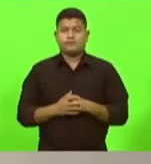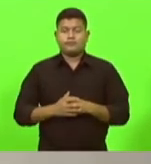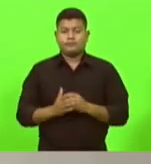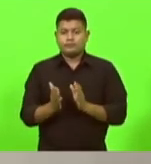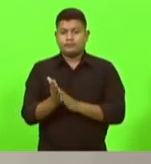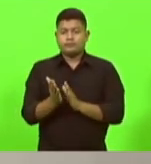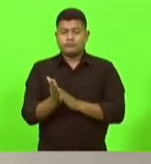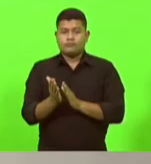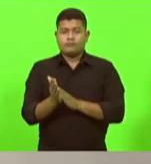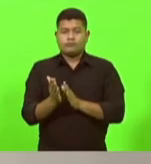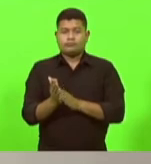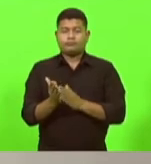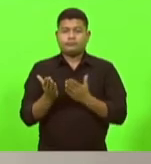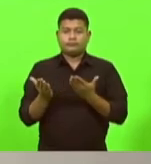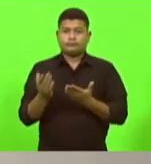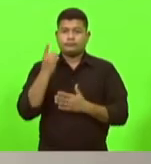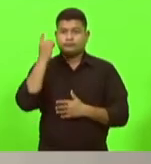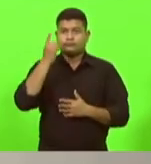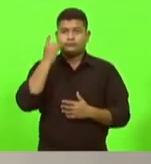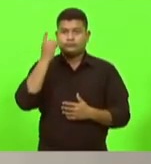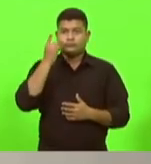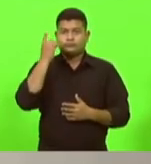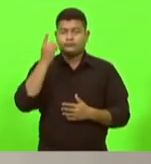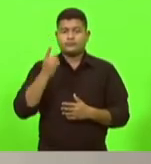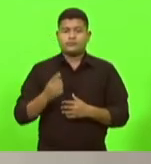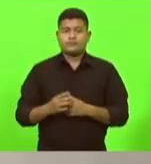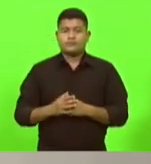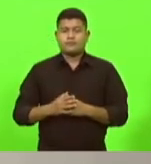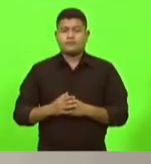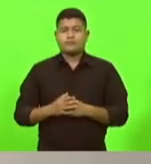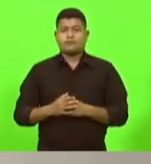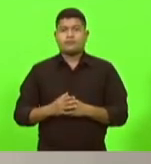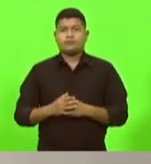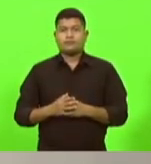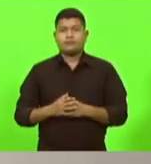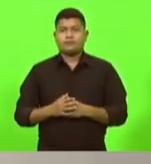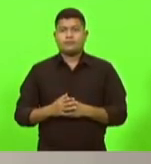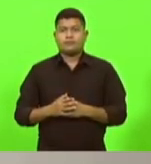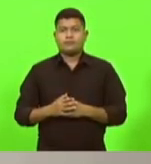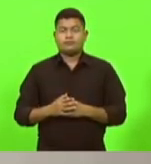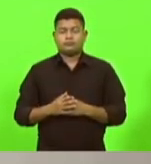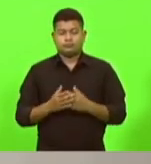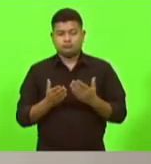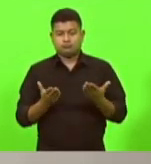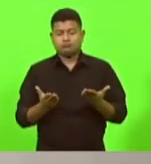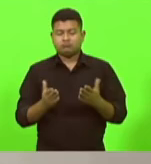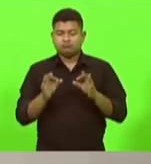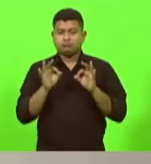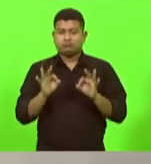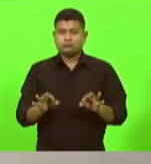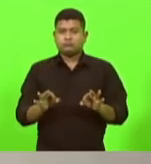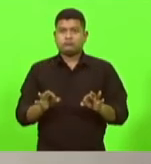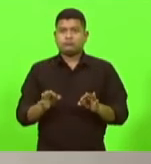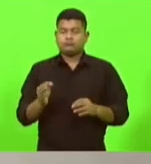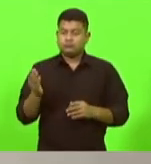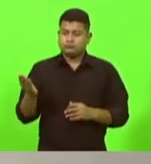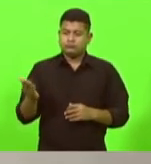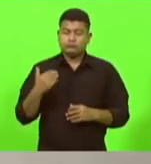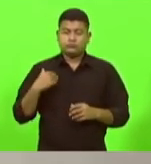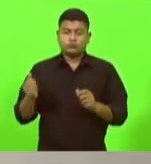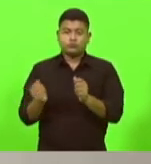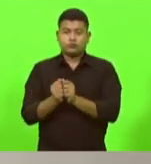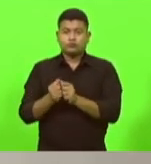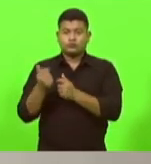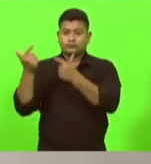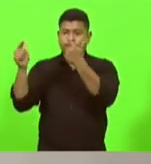deputado Maurício Scudillac, com certeza, Vossa Excelência, junto com os demais